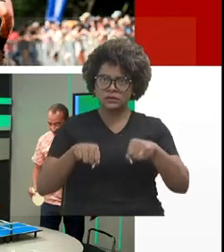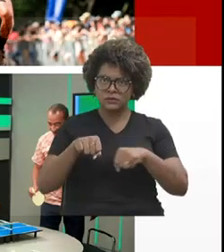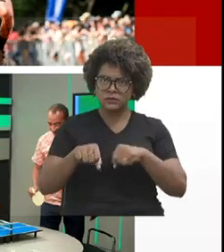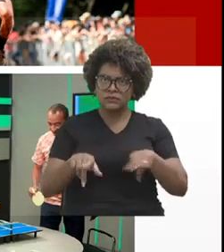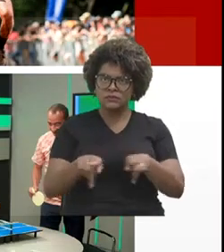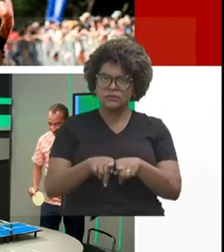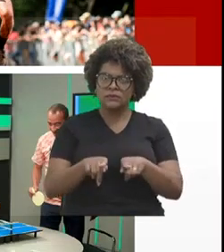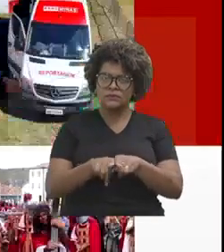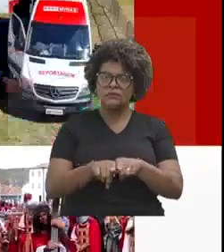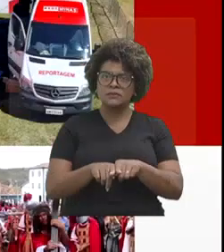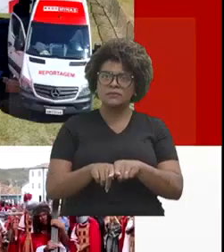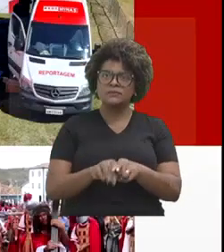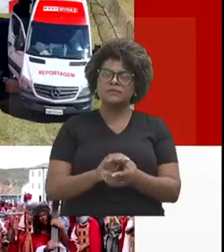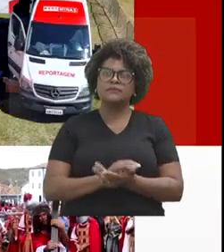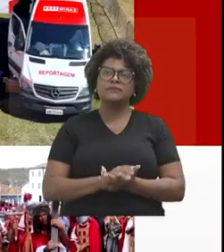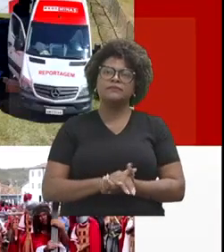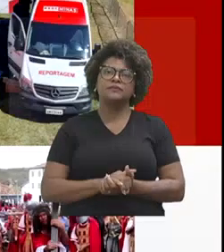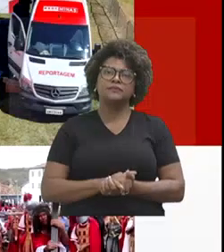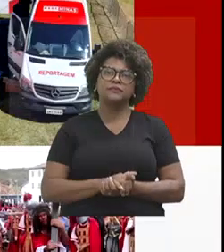na TV.